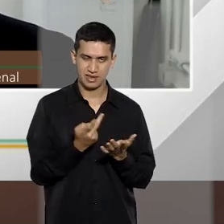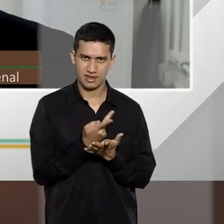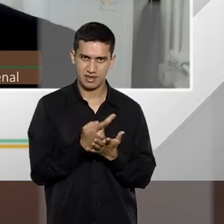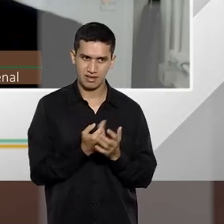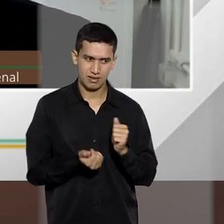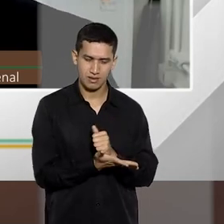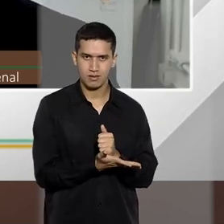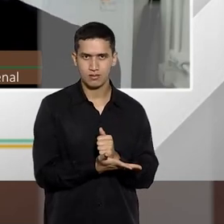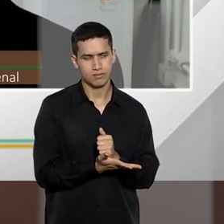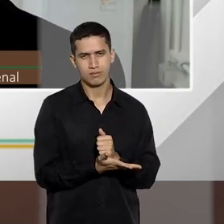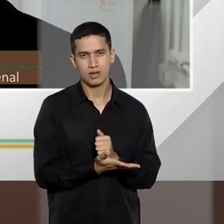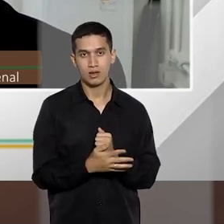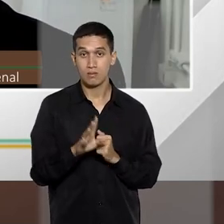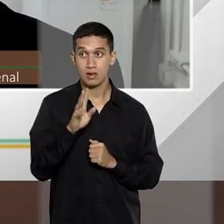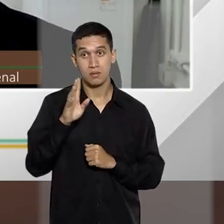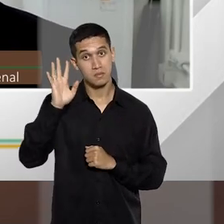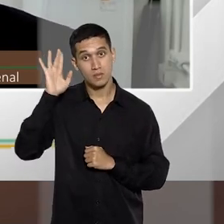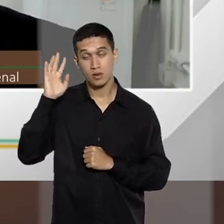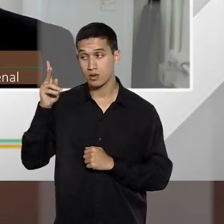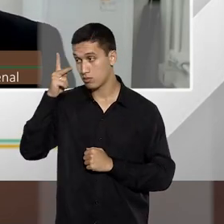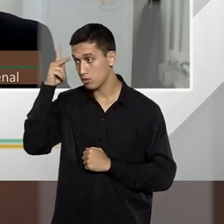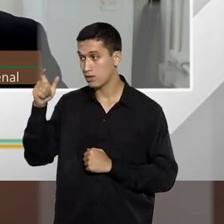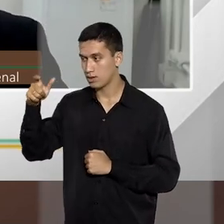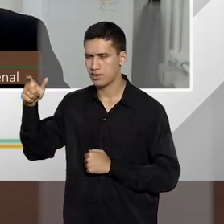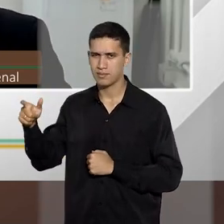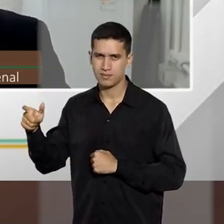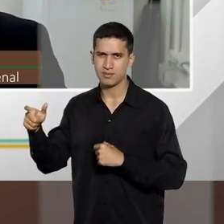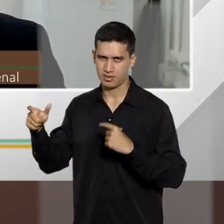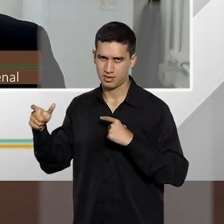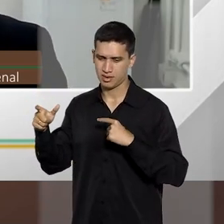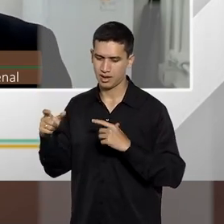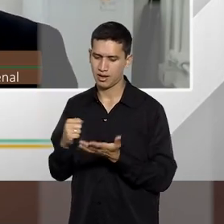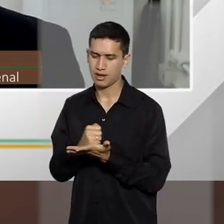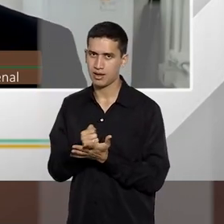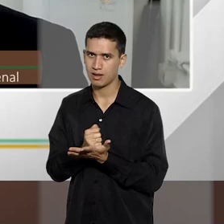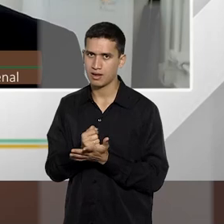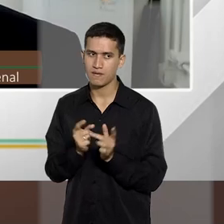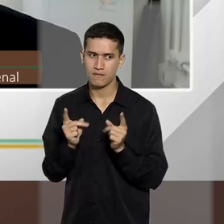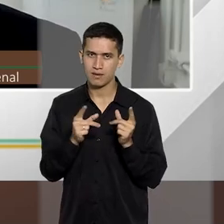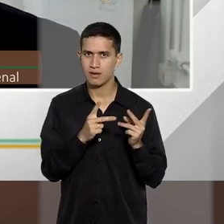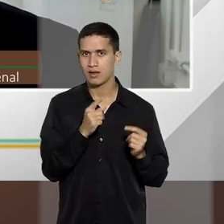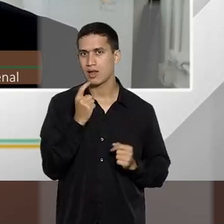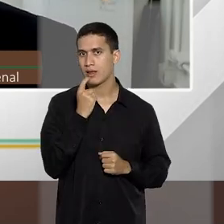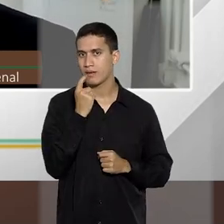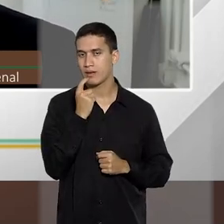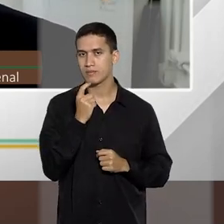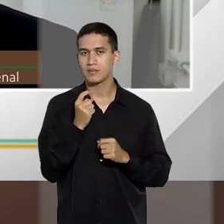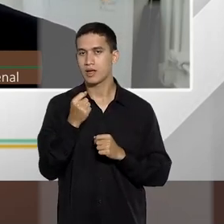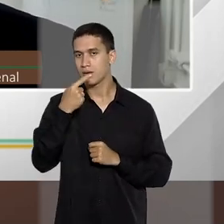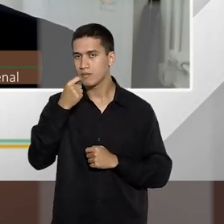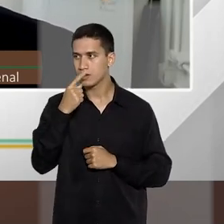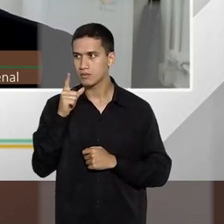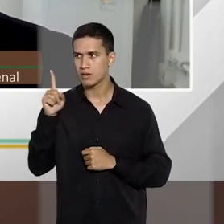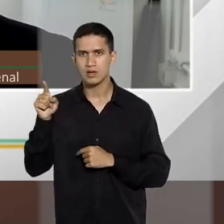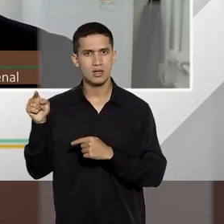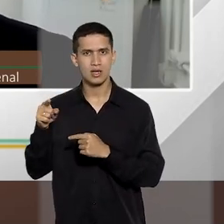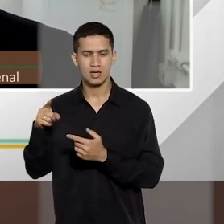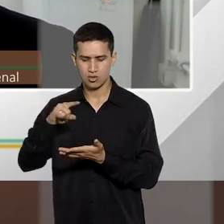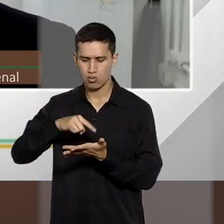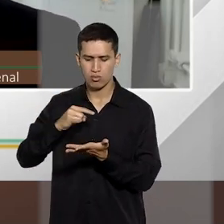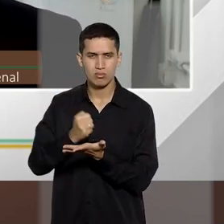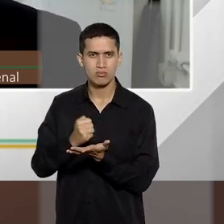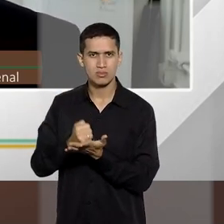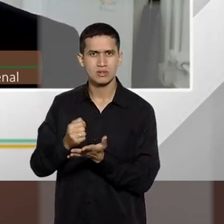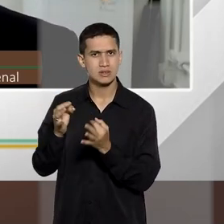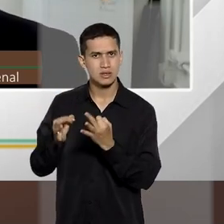clandestina, não tem a qualificação para exercer a medicina, tem uma clínica, tem pacientes, atende aquelas pessoas,